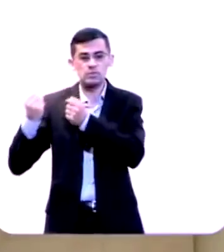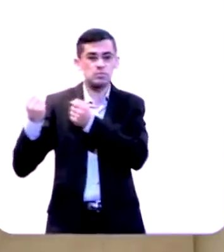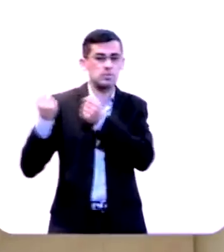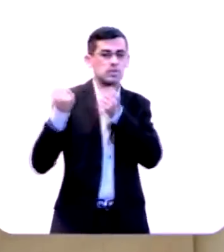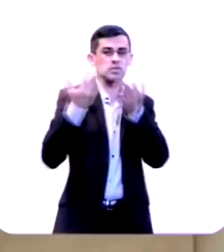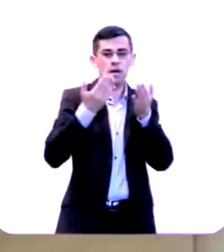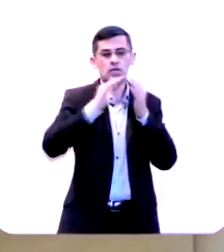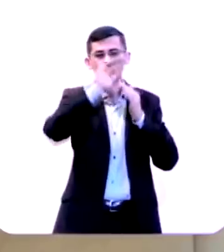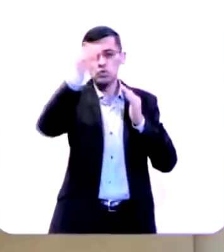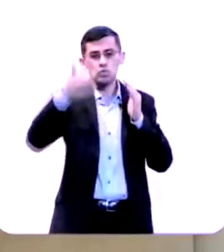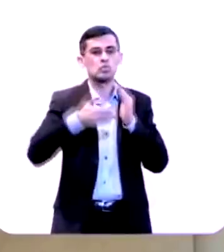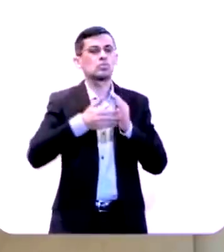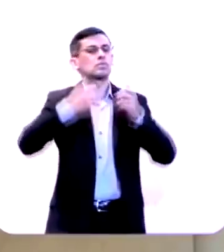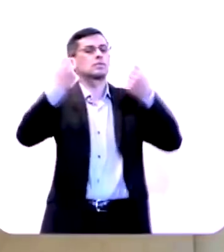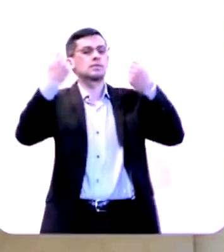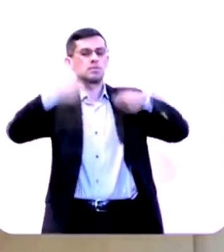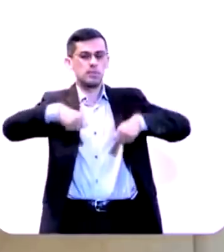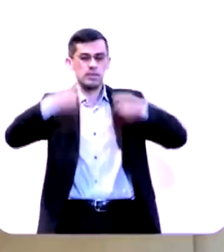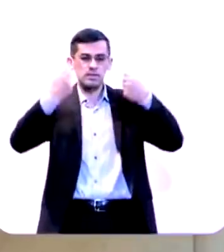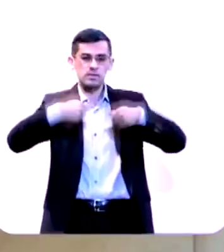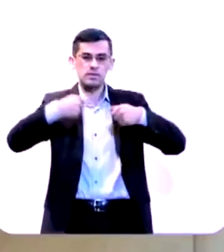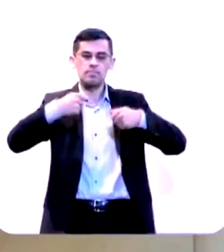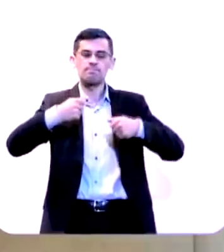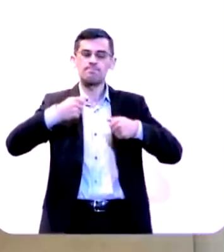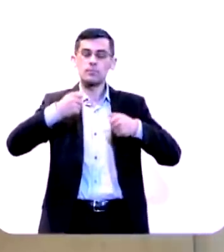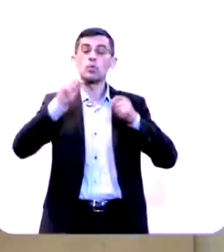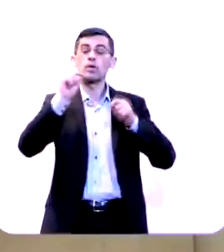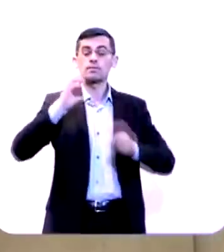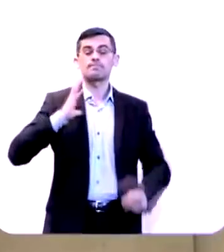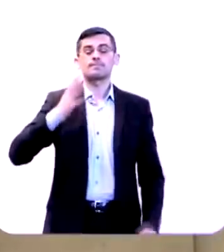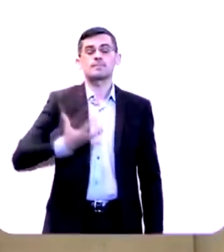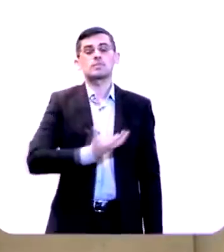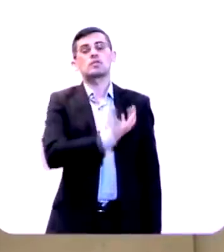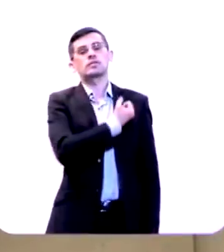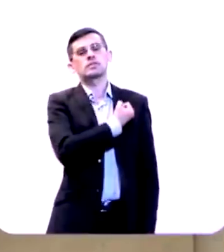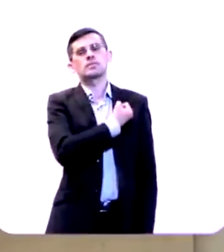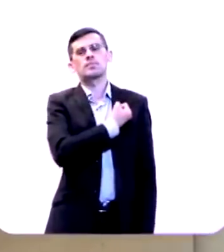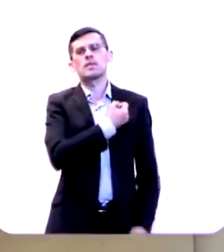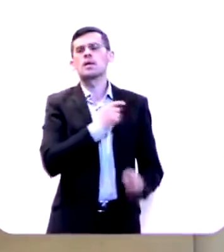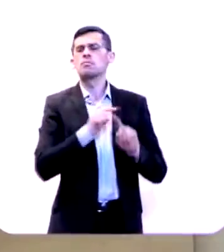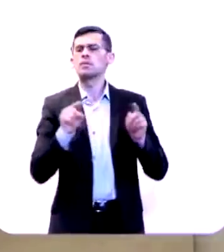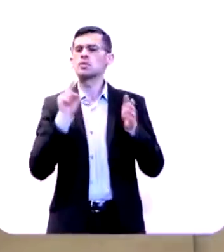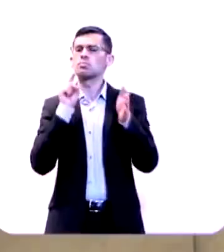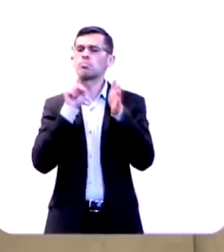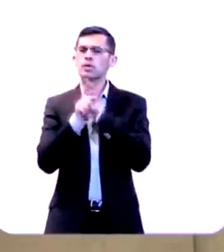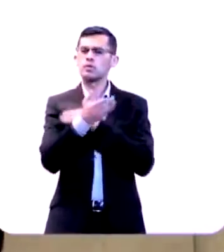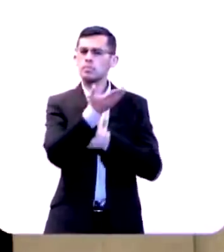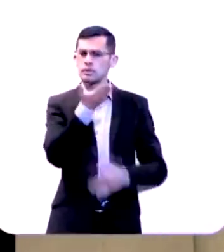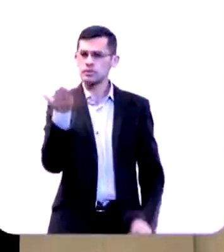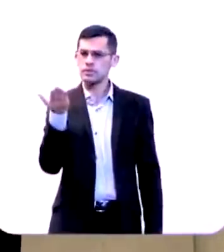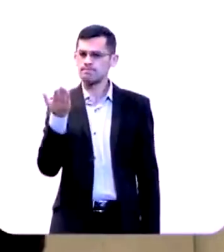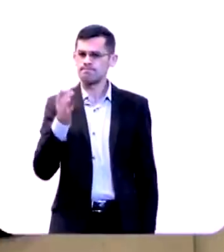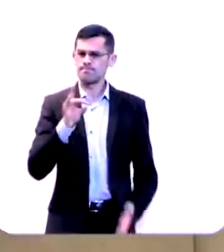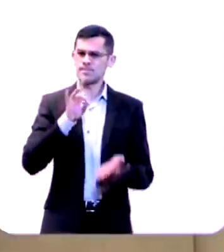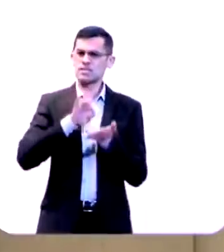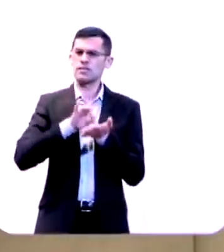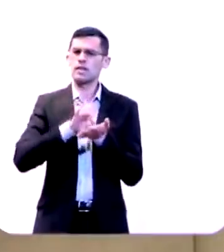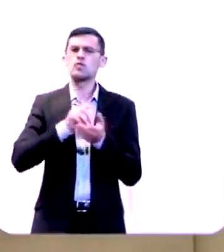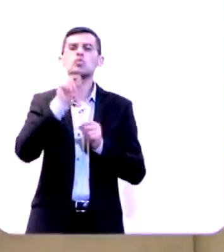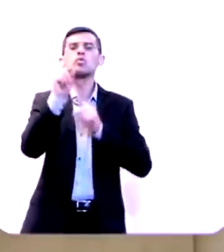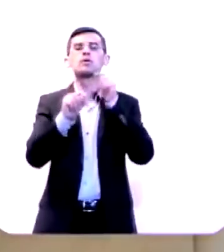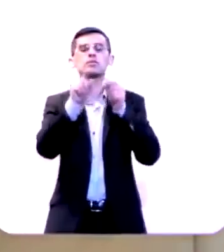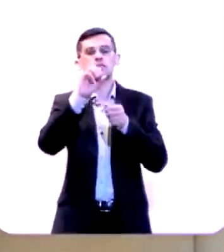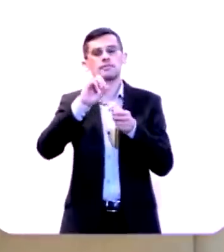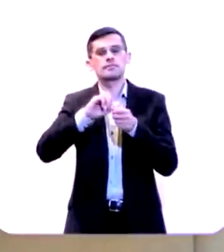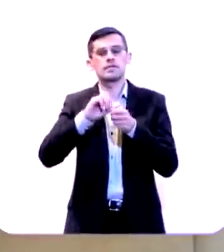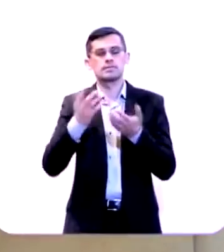tesouro de que você precisa salvação eu faço uma pergunta para você sinceramente o que você